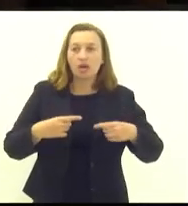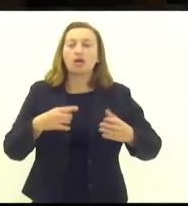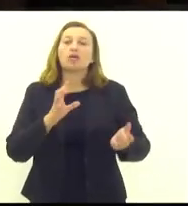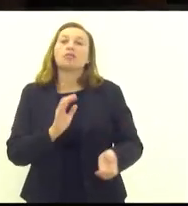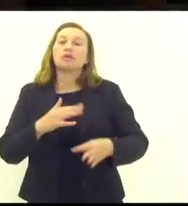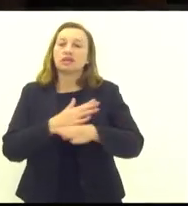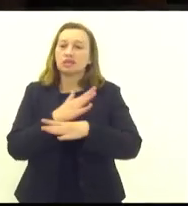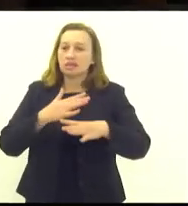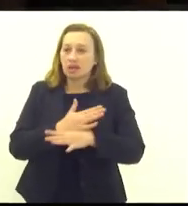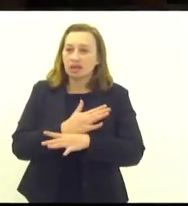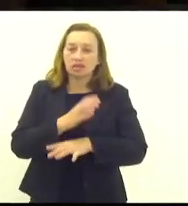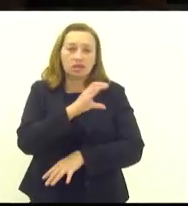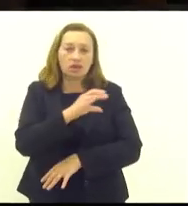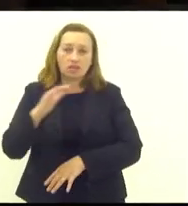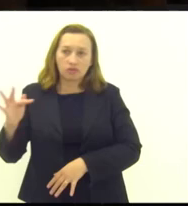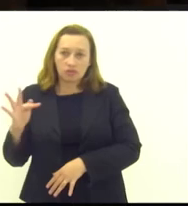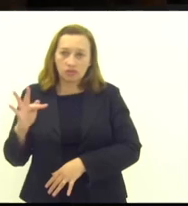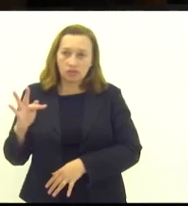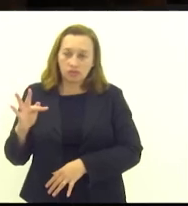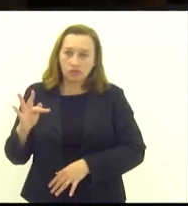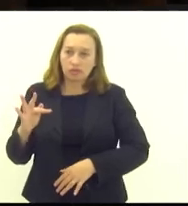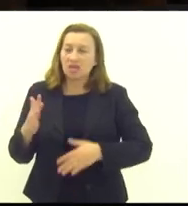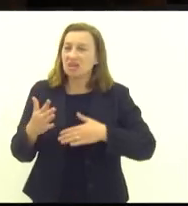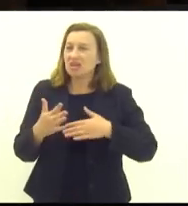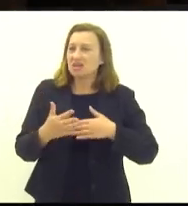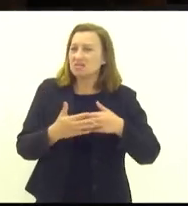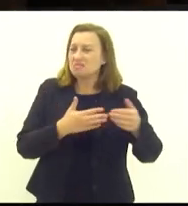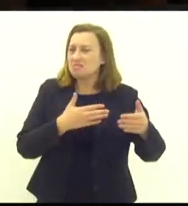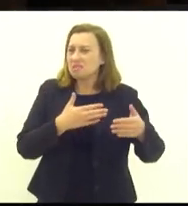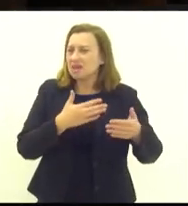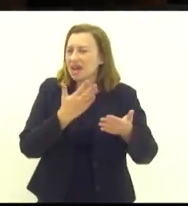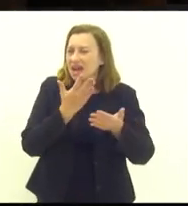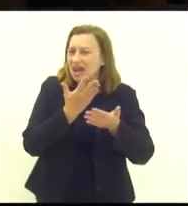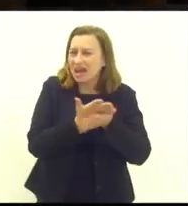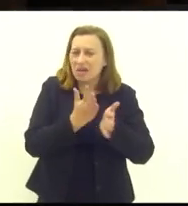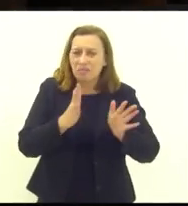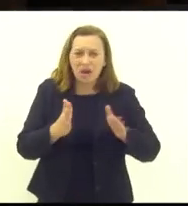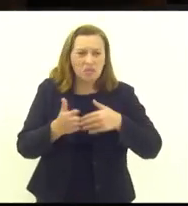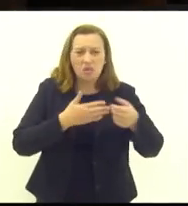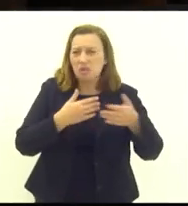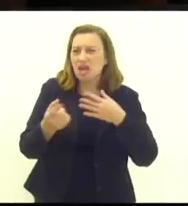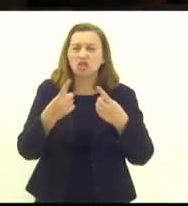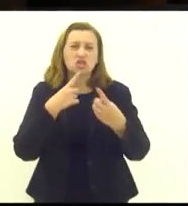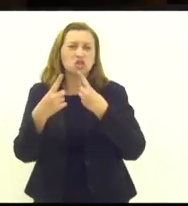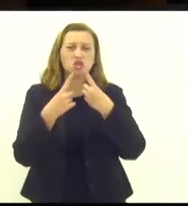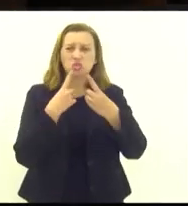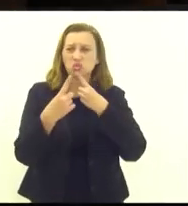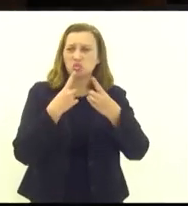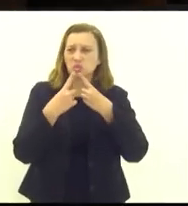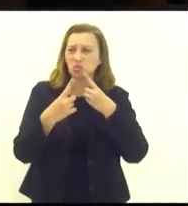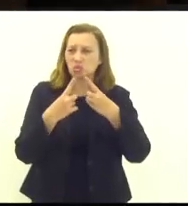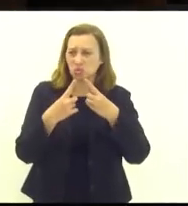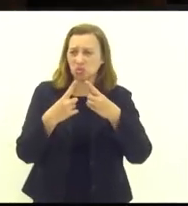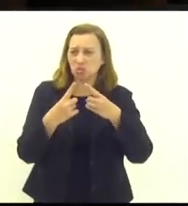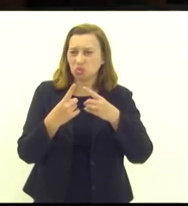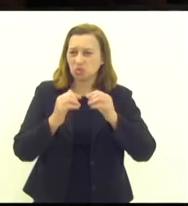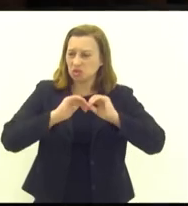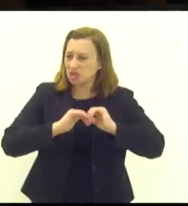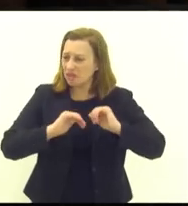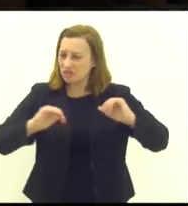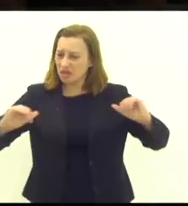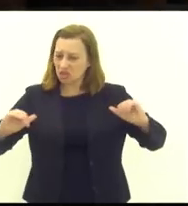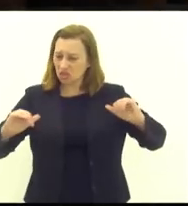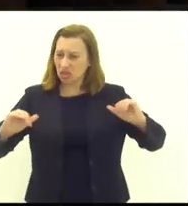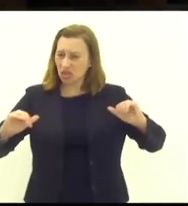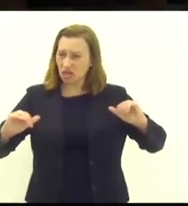engessar de uma vez por todas com qualquer discurso que tenha uma natureza, inclusive golpista, de afastar uma prefeita